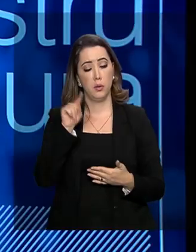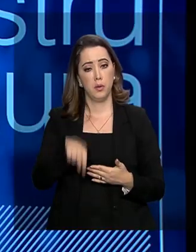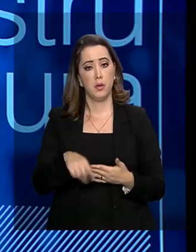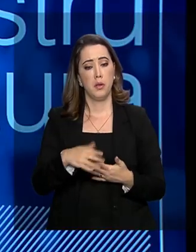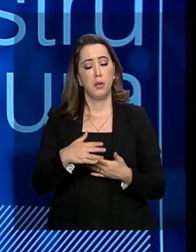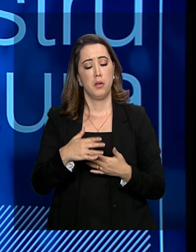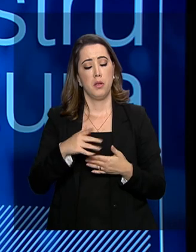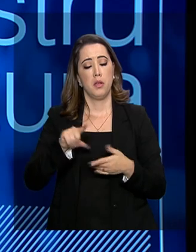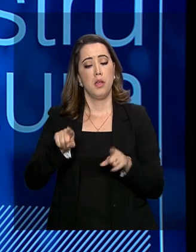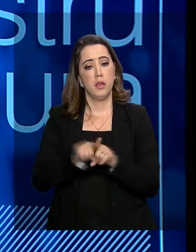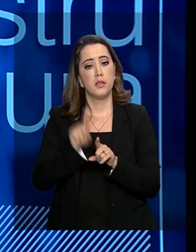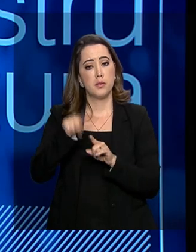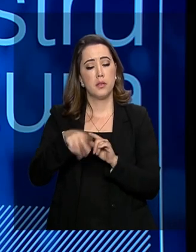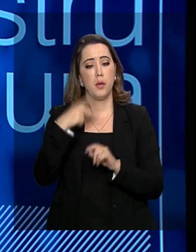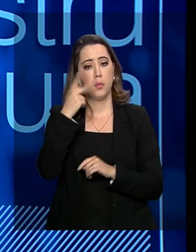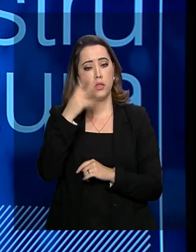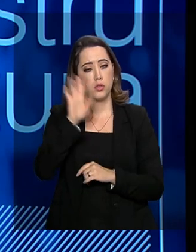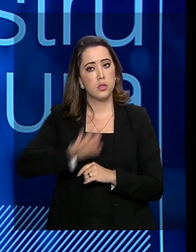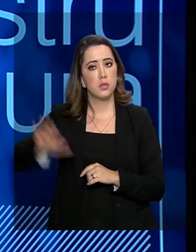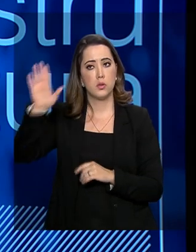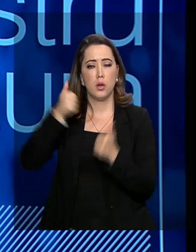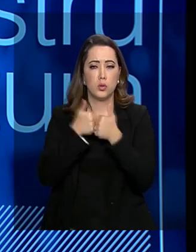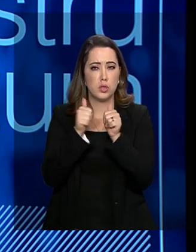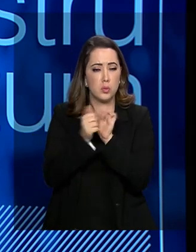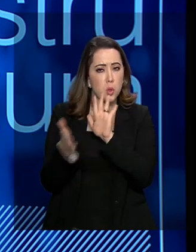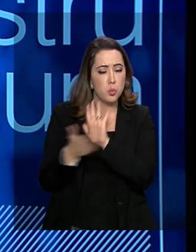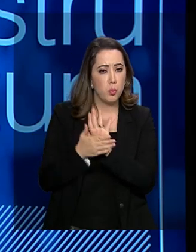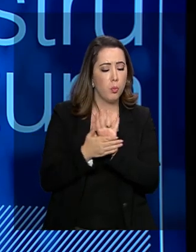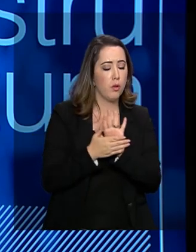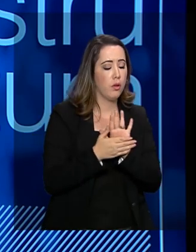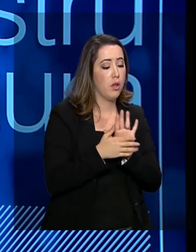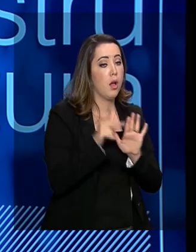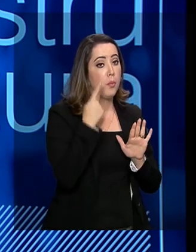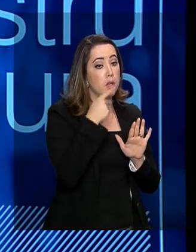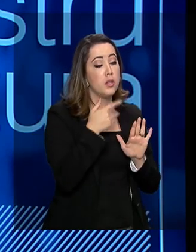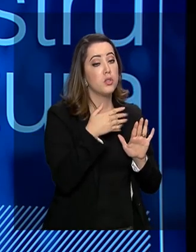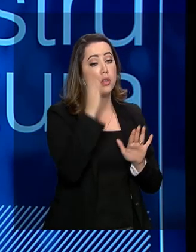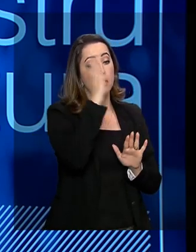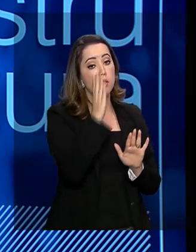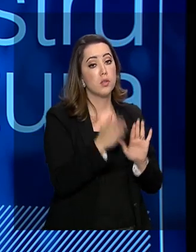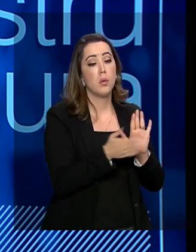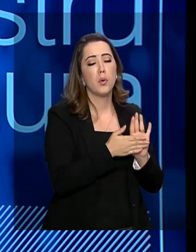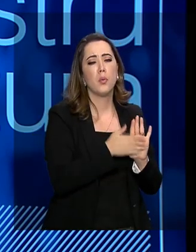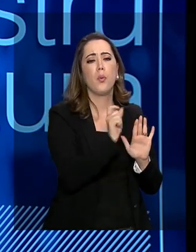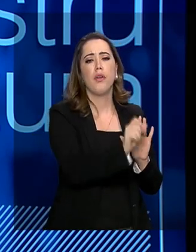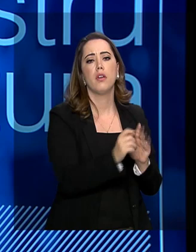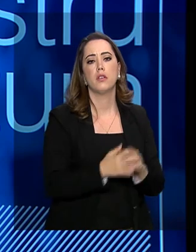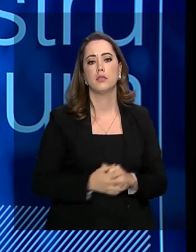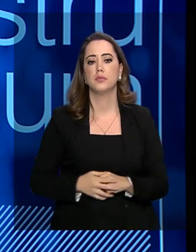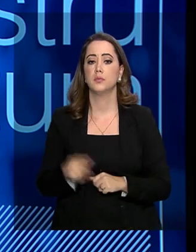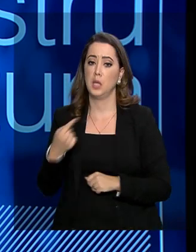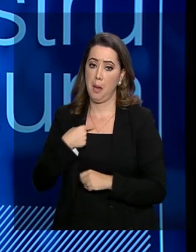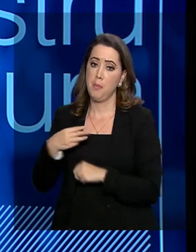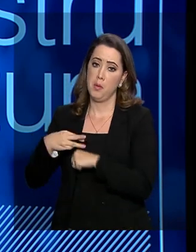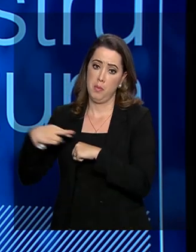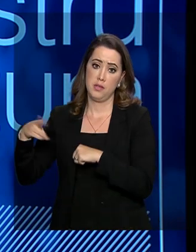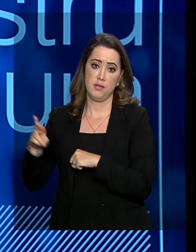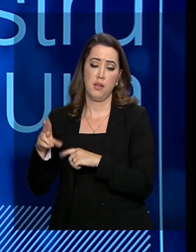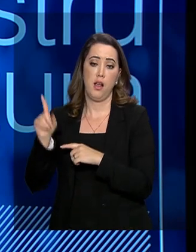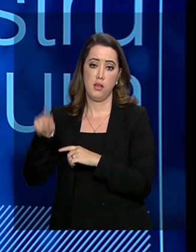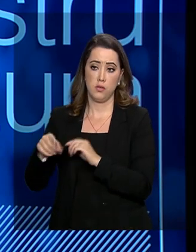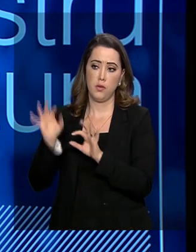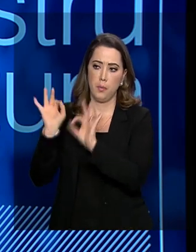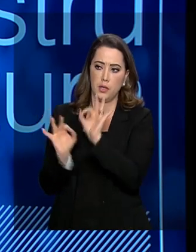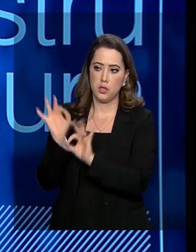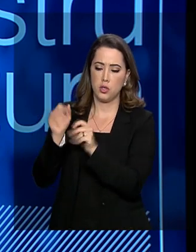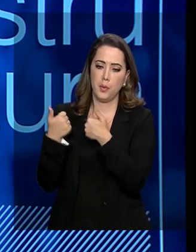A Política Nacional de Transportes é um xodó para mim. Eu tenho minha mestrada na área de planejamento de transporte.